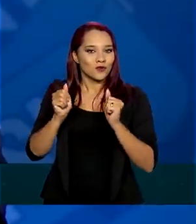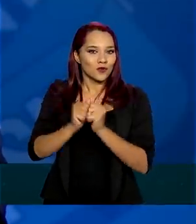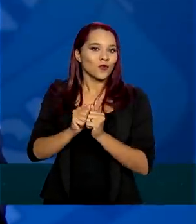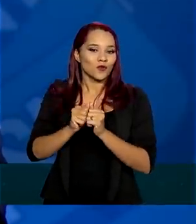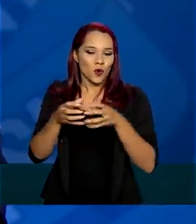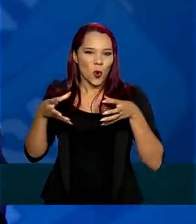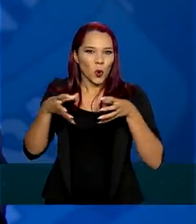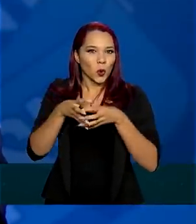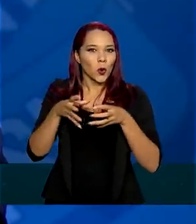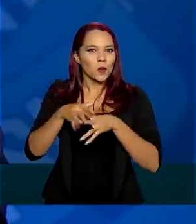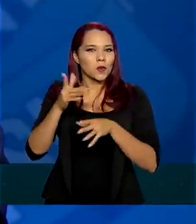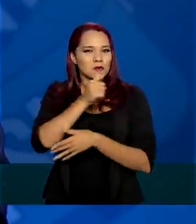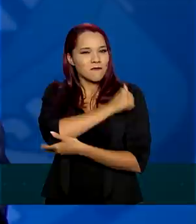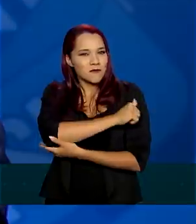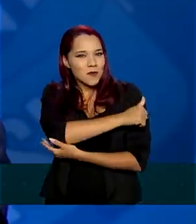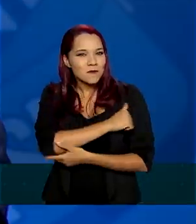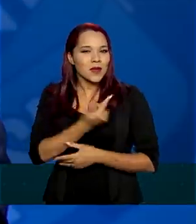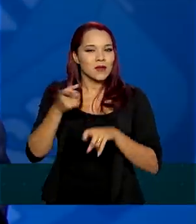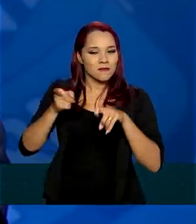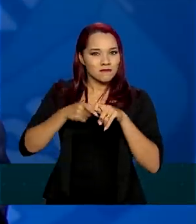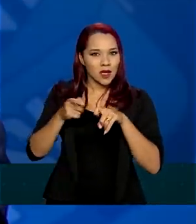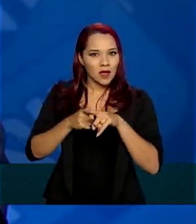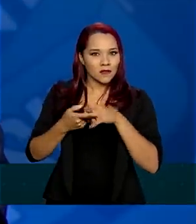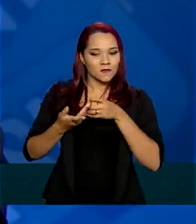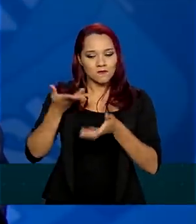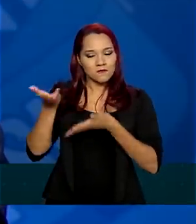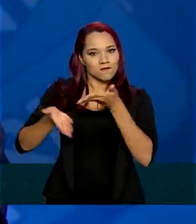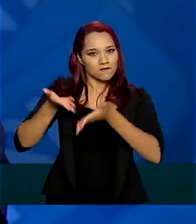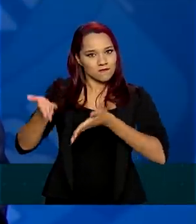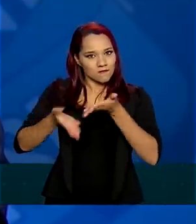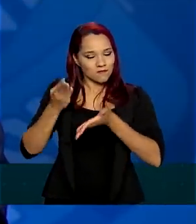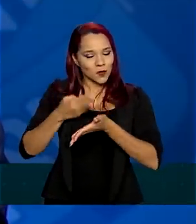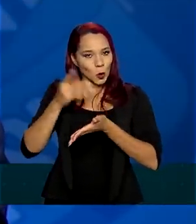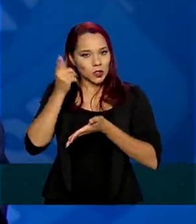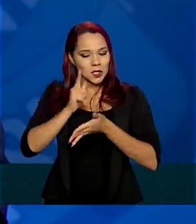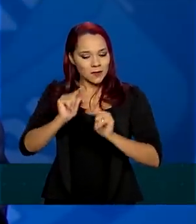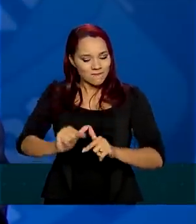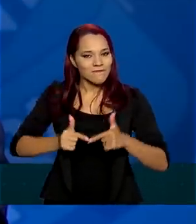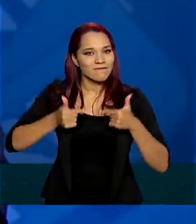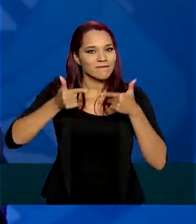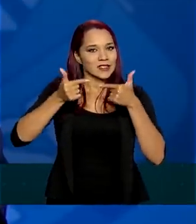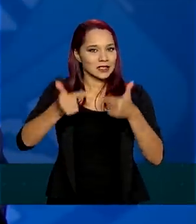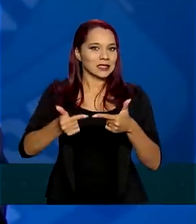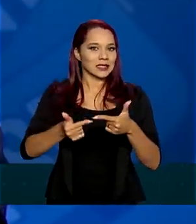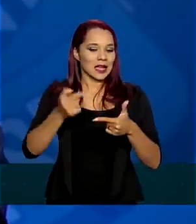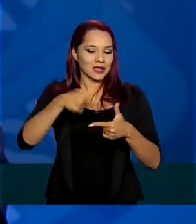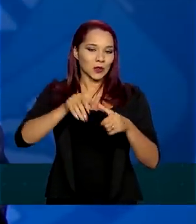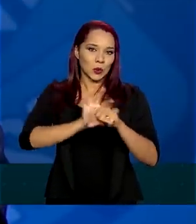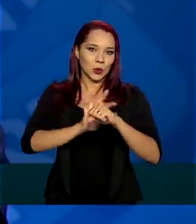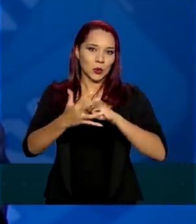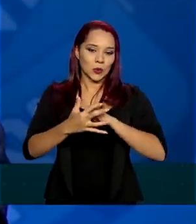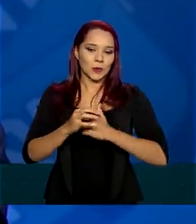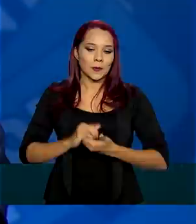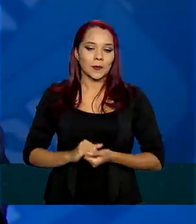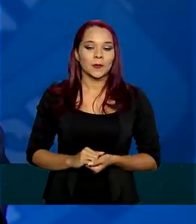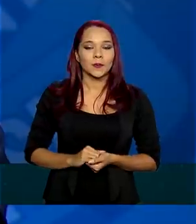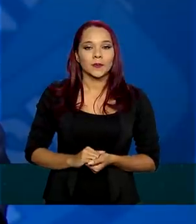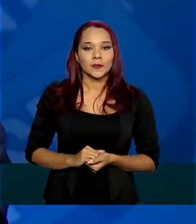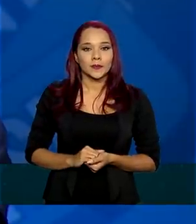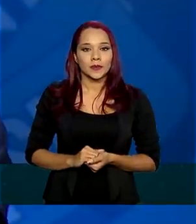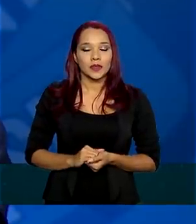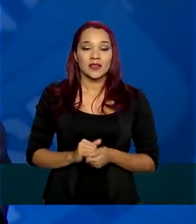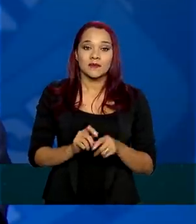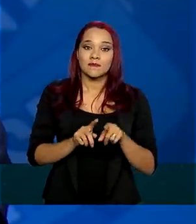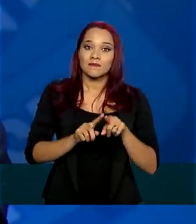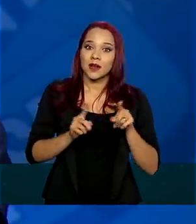enfermeiros, médicos, atendentes, possa enfrentar o desafio do Covid-19. Mas,